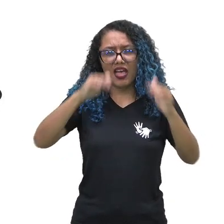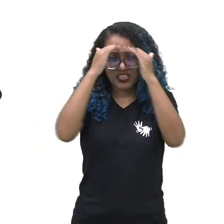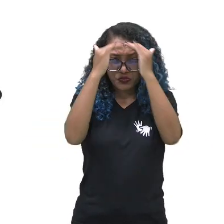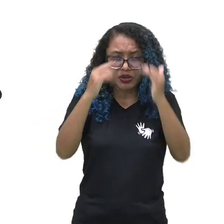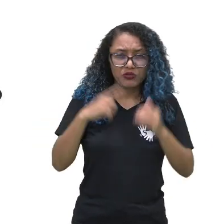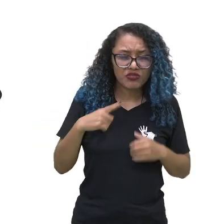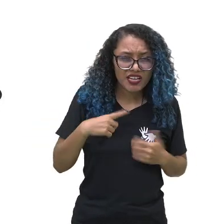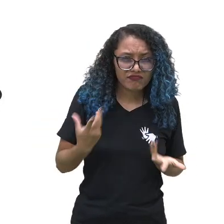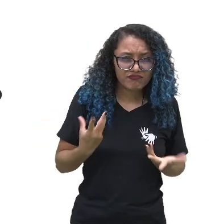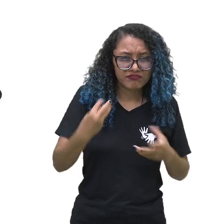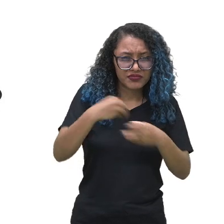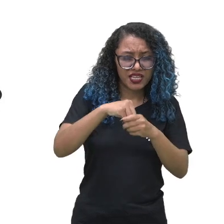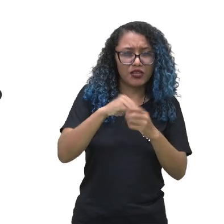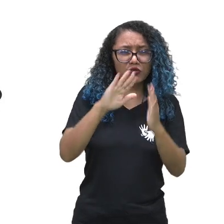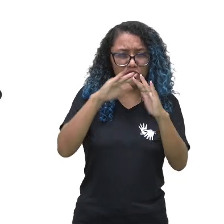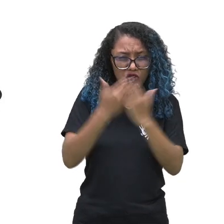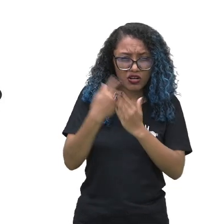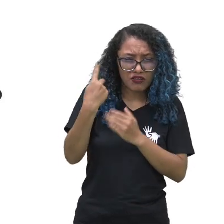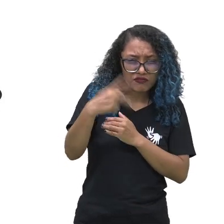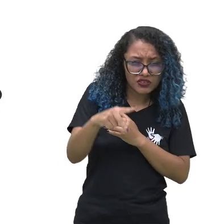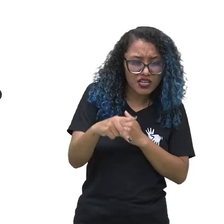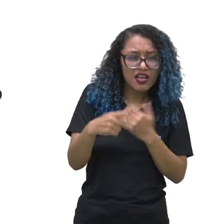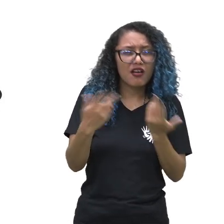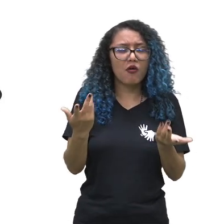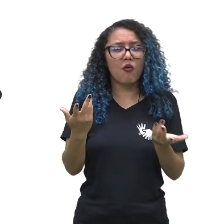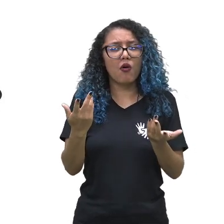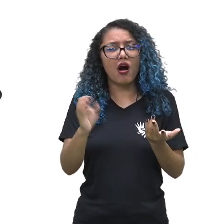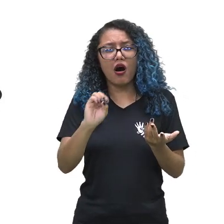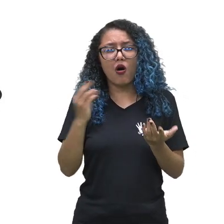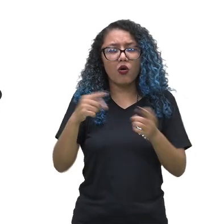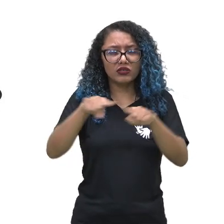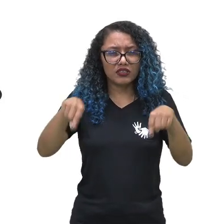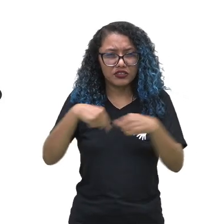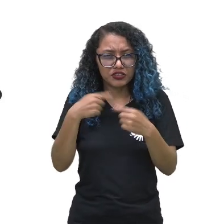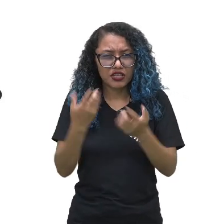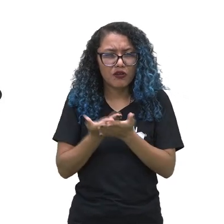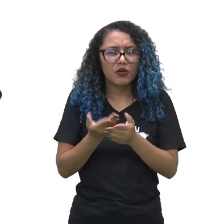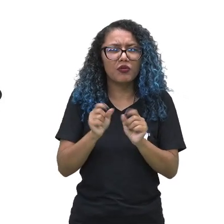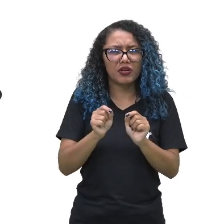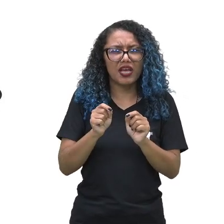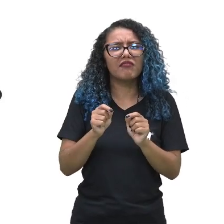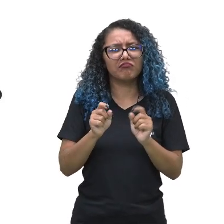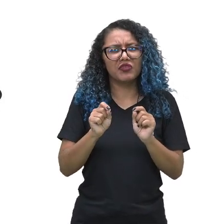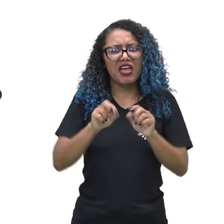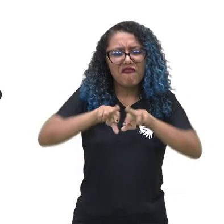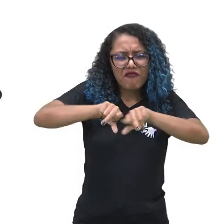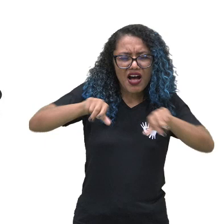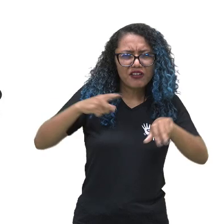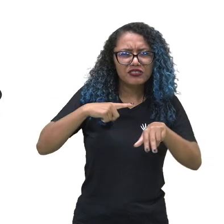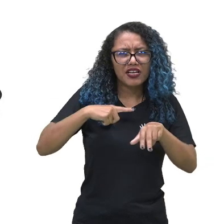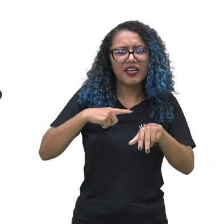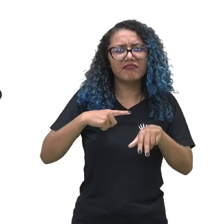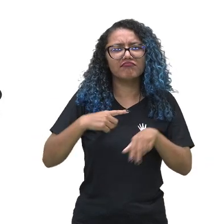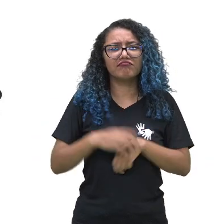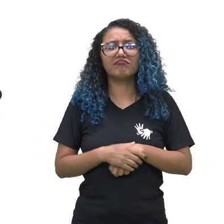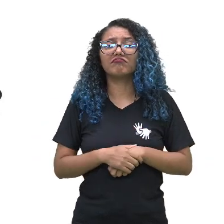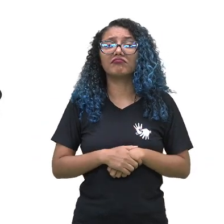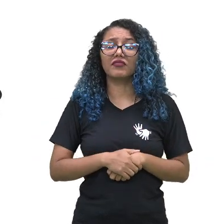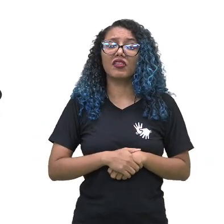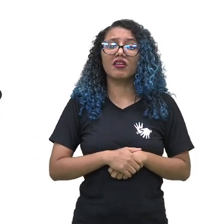sua escola, na sua sala de aula, ela é plural? Com certeza. Ninguém é igual a ninguém. Ah, todos são